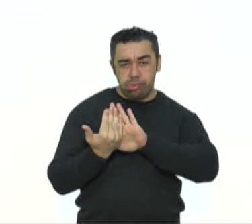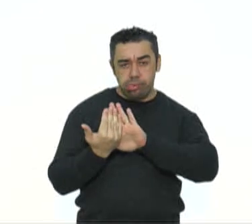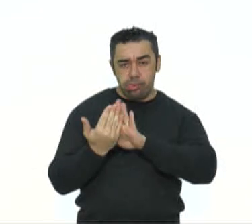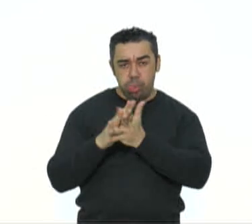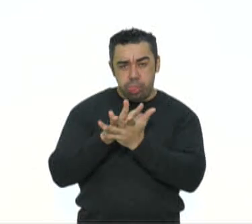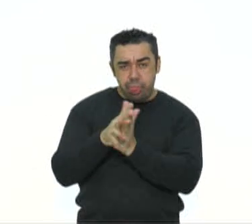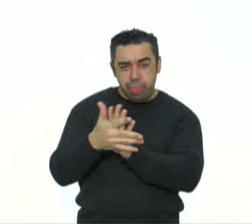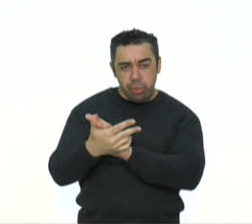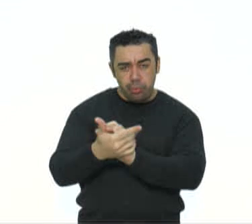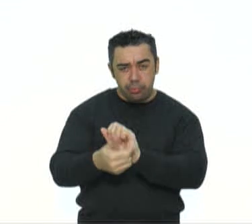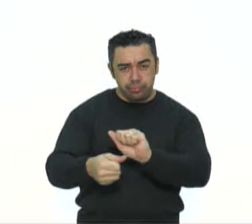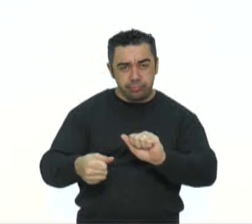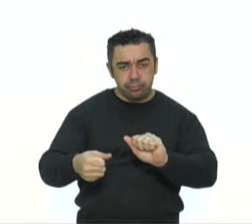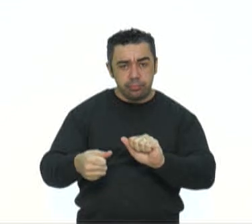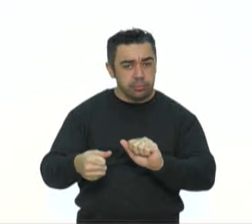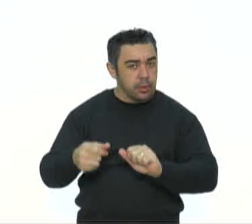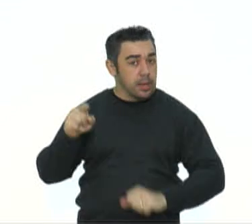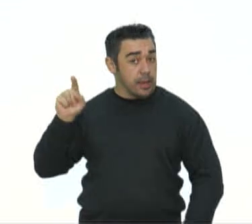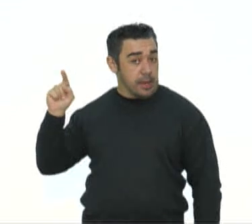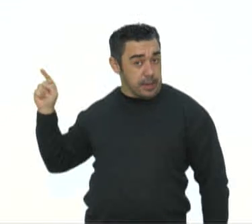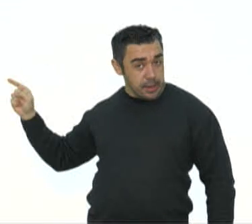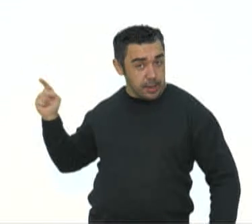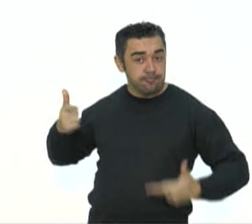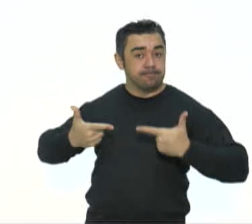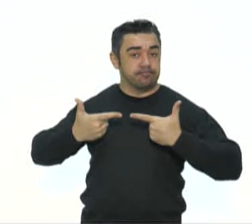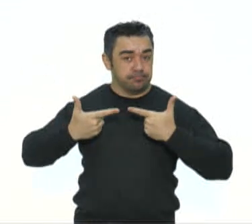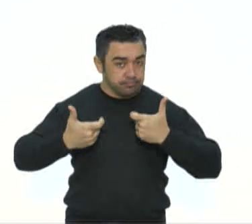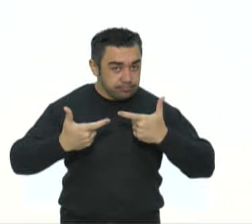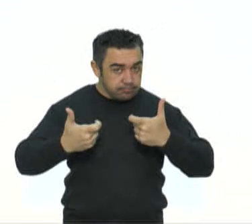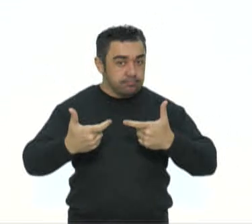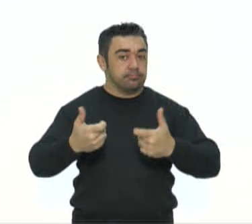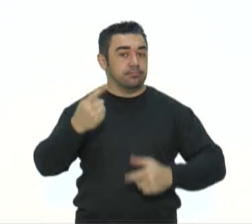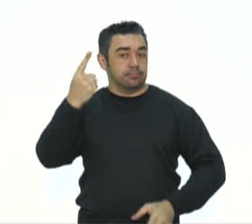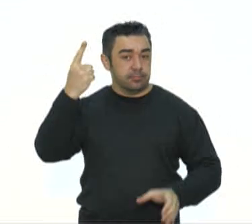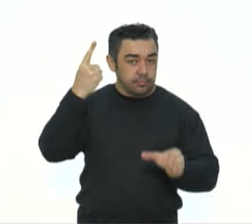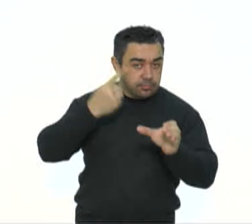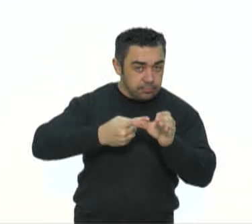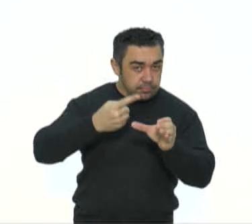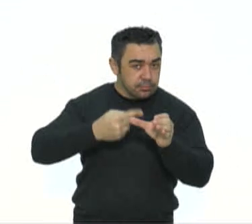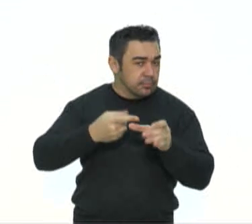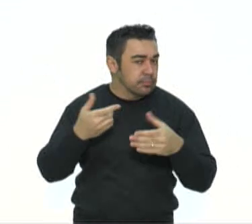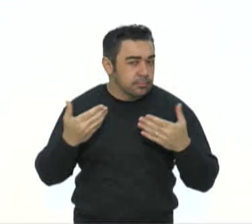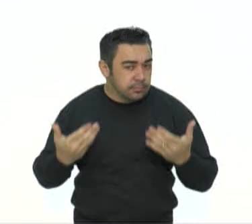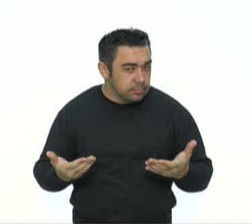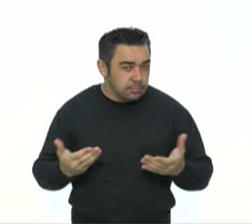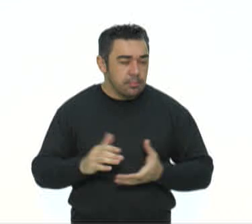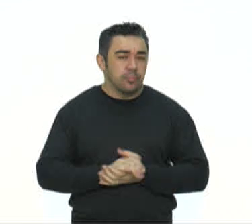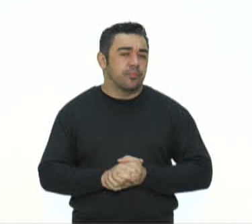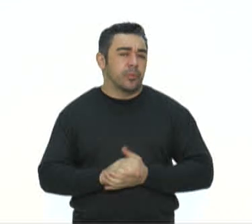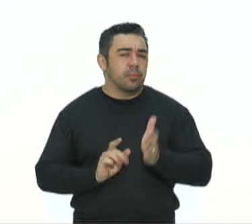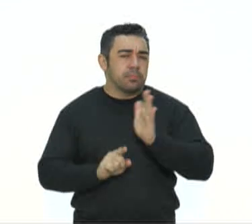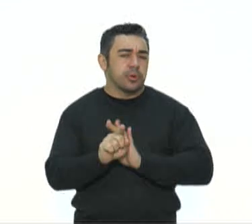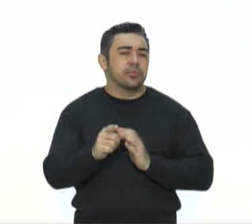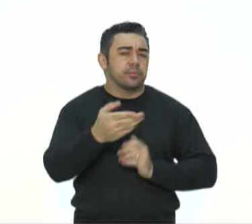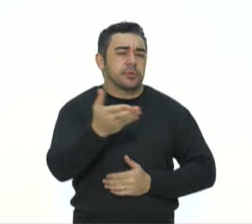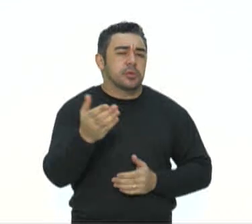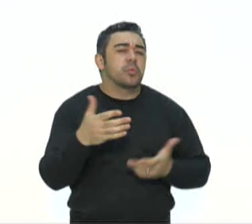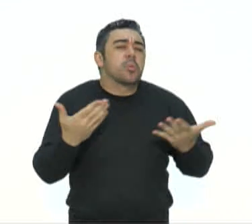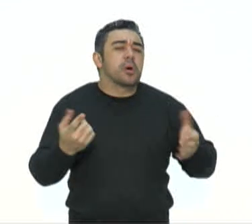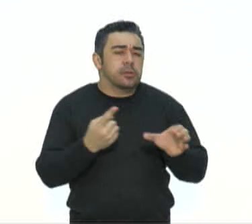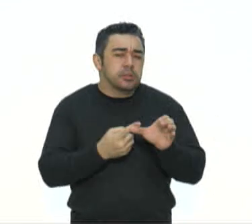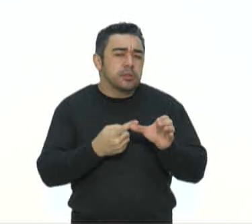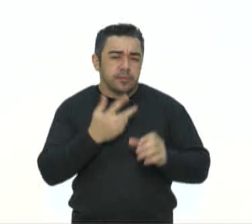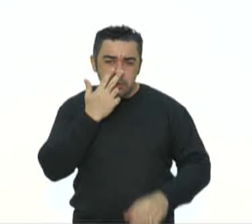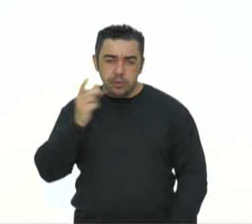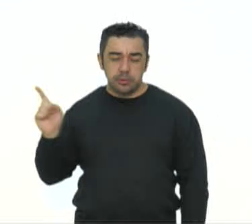Então, a gente está falando aí de uma guerra, que atingiu uma cidade. Que cidade é essa? Essa